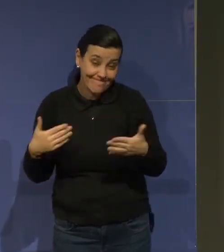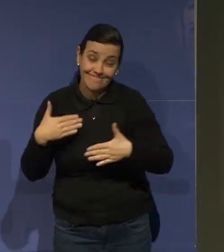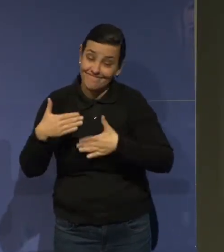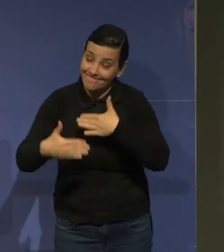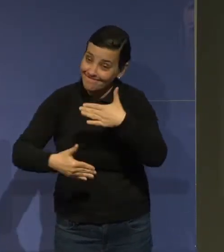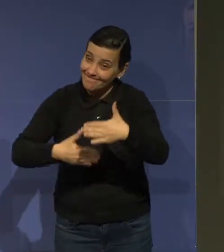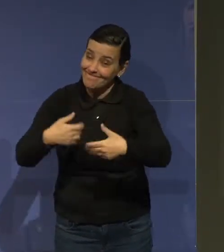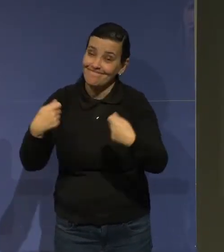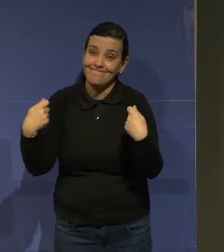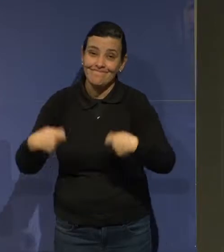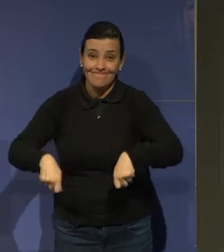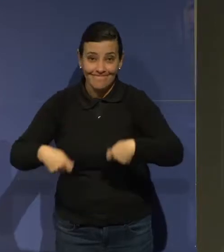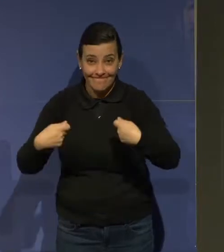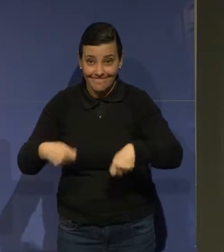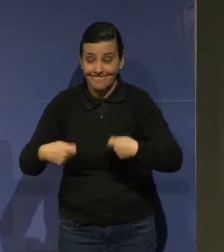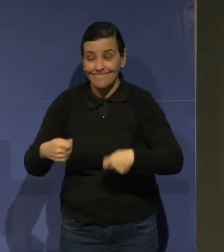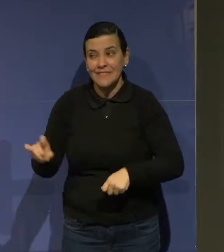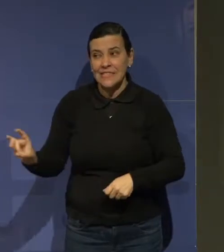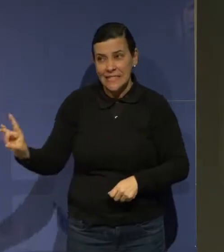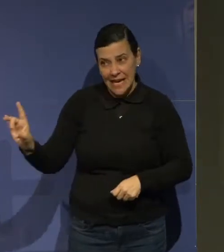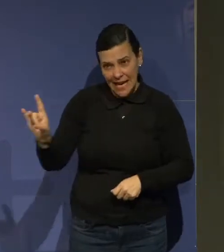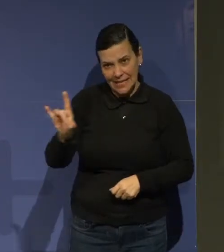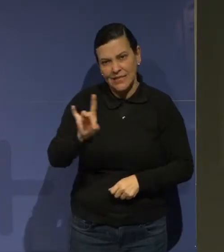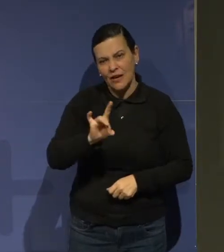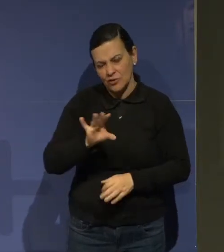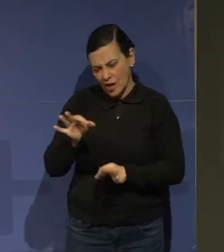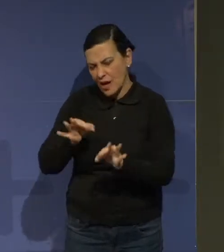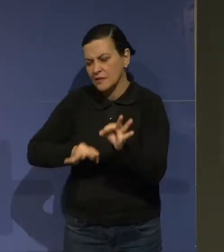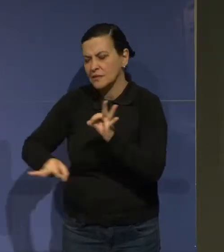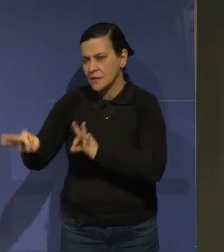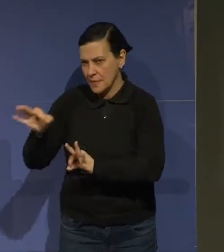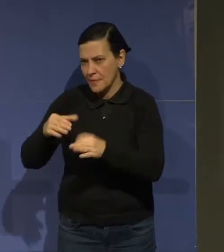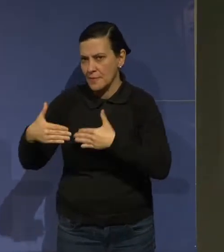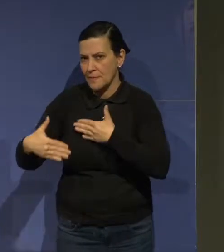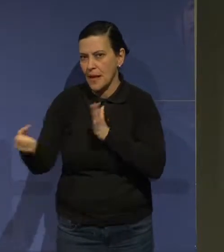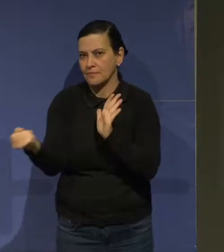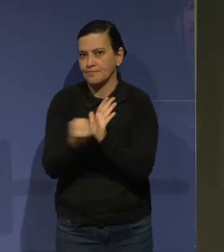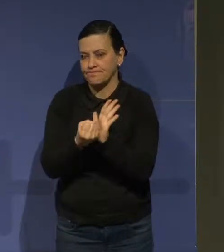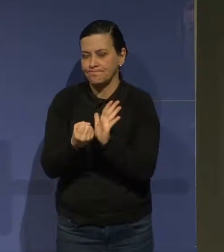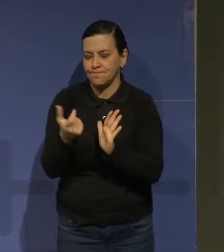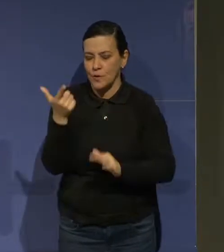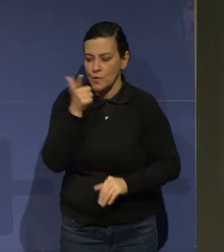se preparando para receber o selo. Próximo.